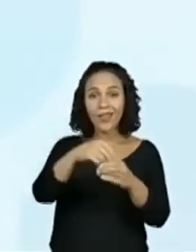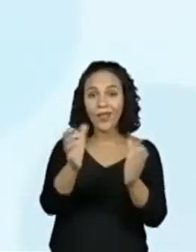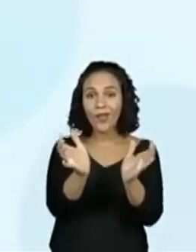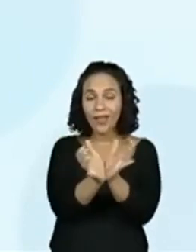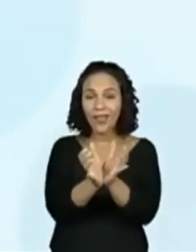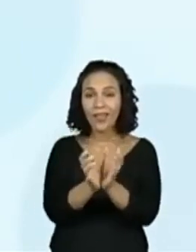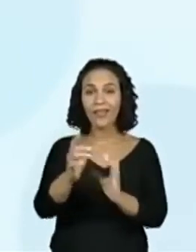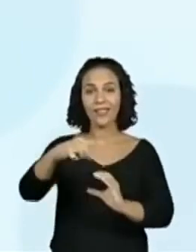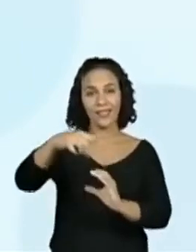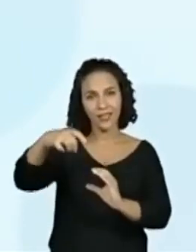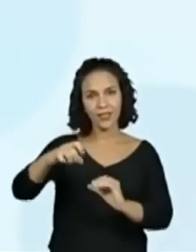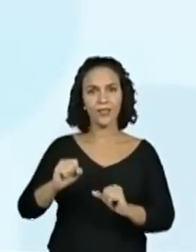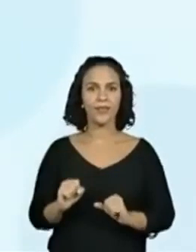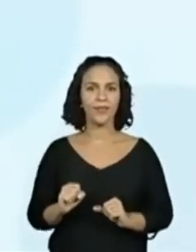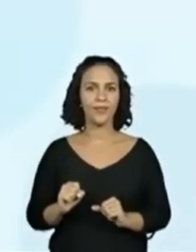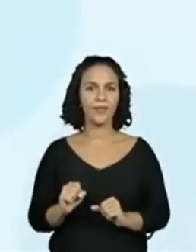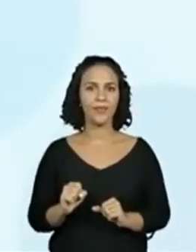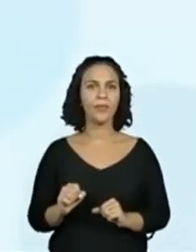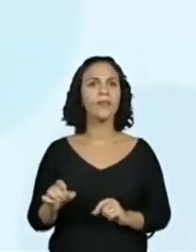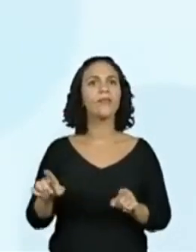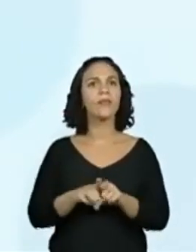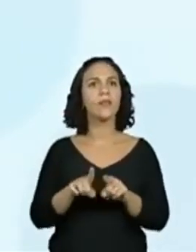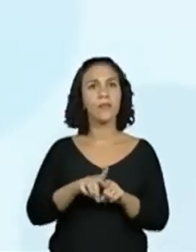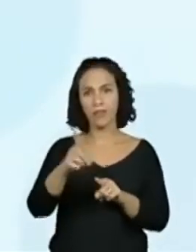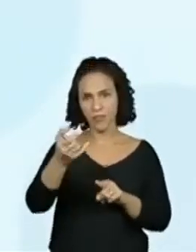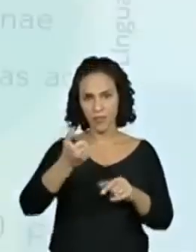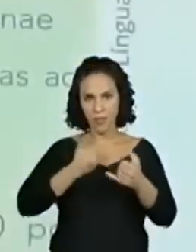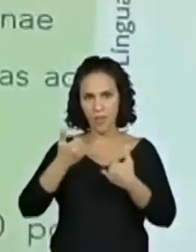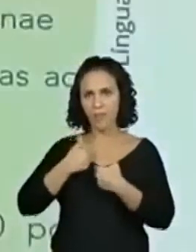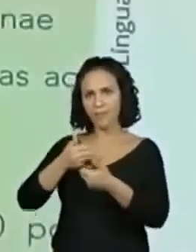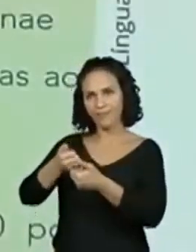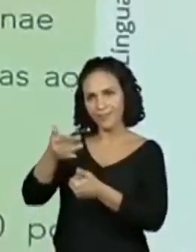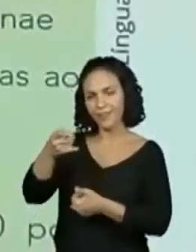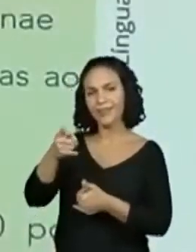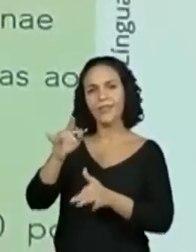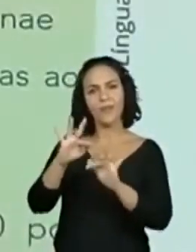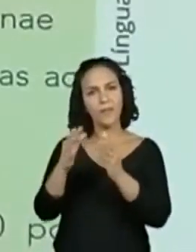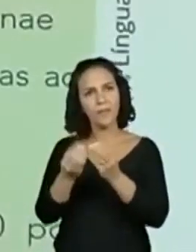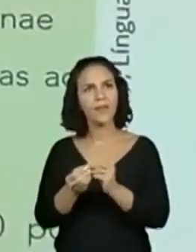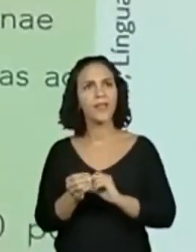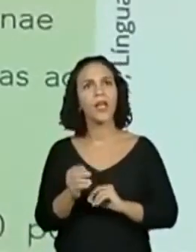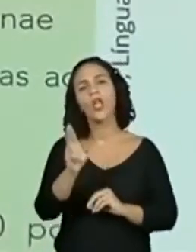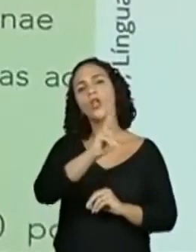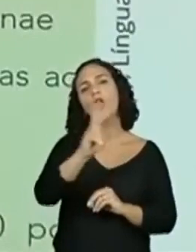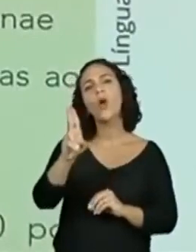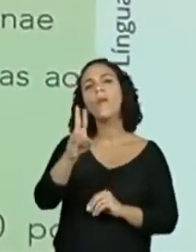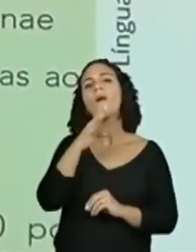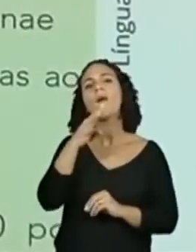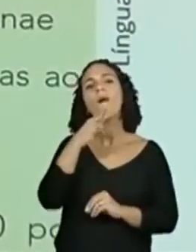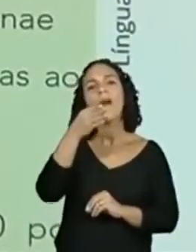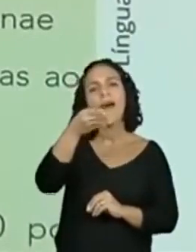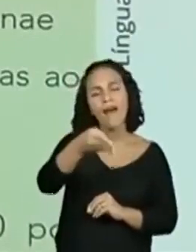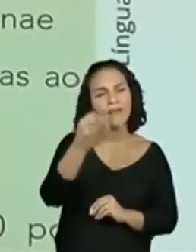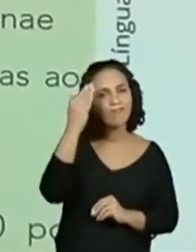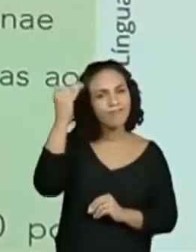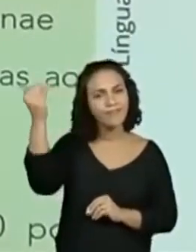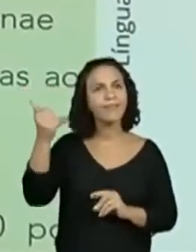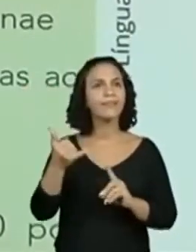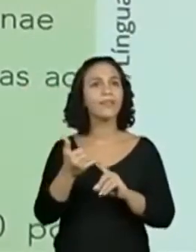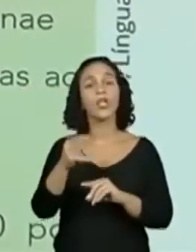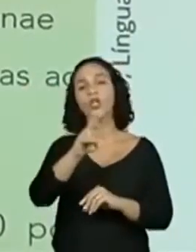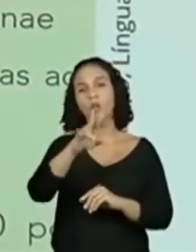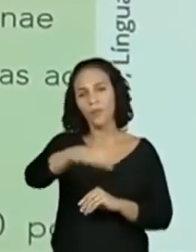Boa. Reprodução. Ó, vou colocar o que vocês estão falando. Vocês falaram família. O nome popular. A gente tem o nome